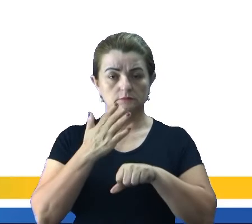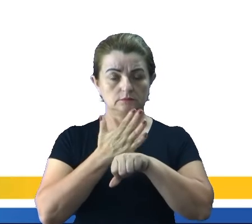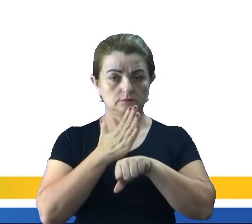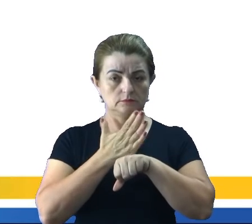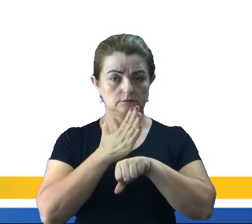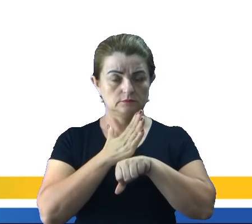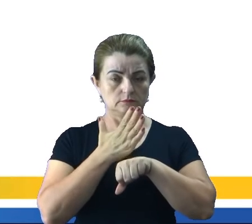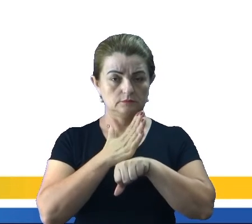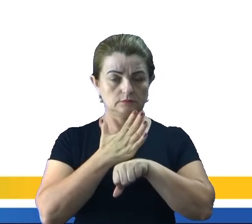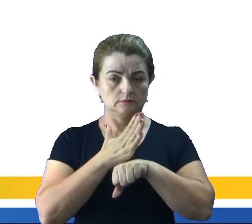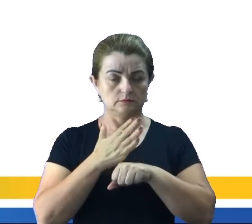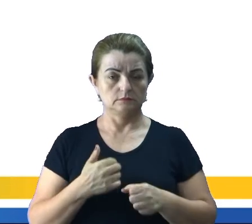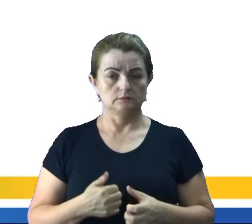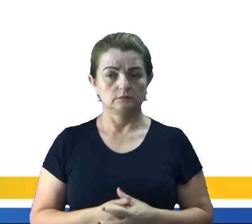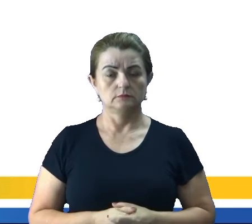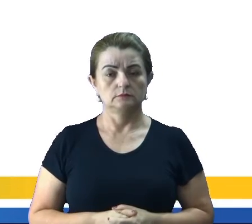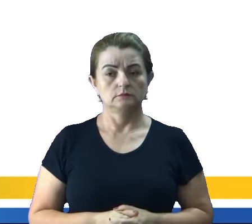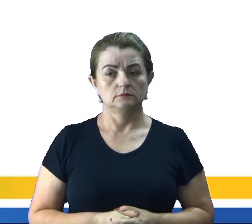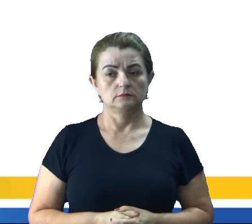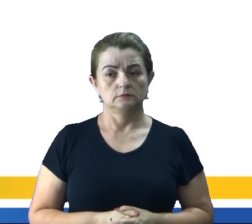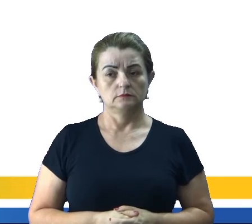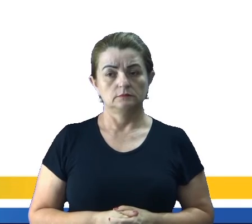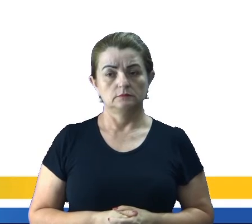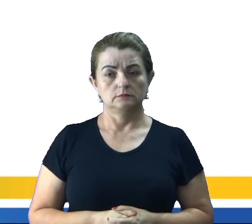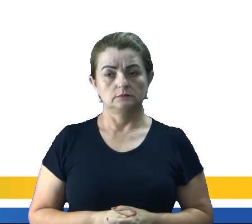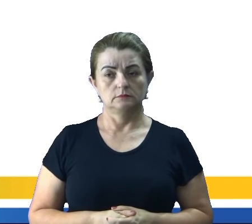Agora vamos aos nossos exercícios